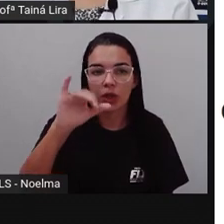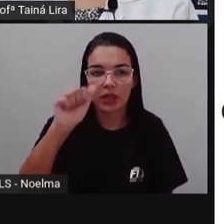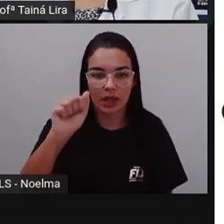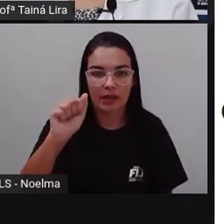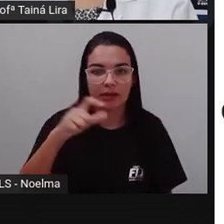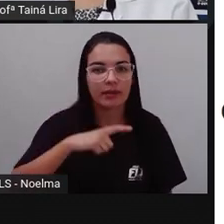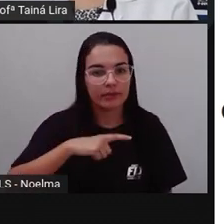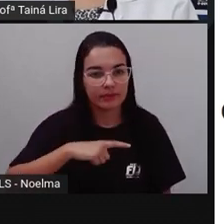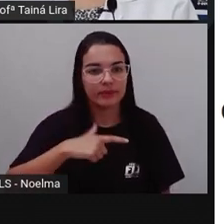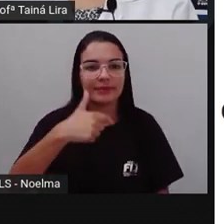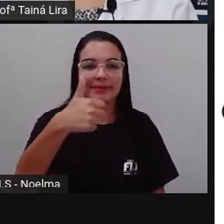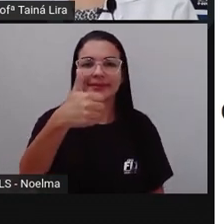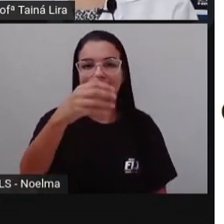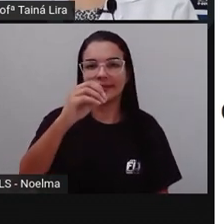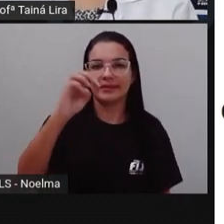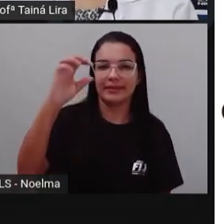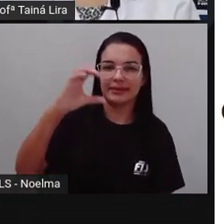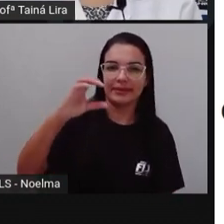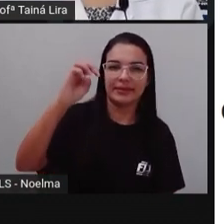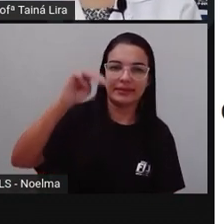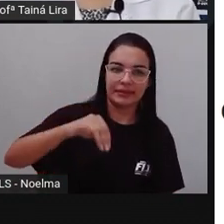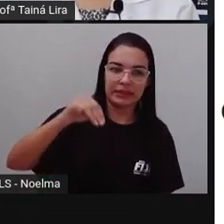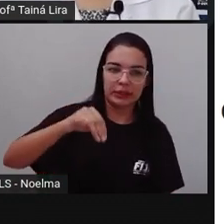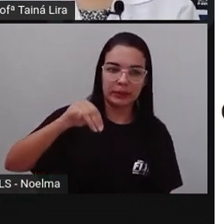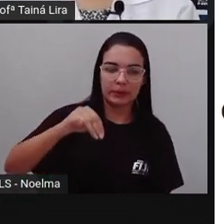Vitória Régia, Tá bom?